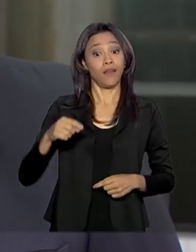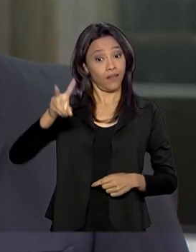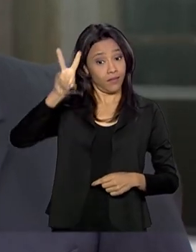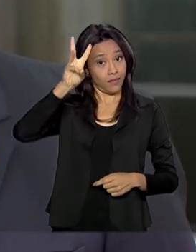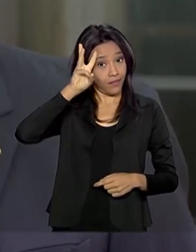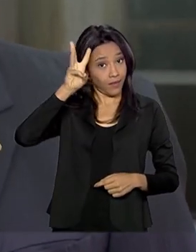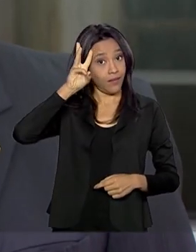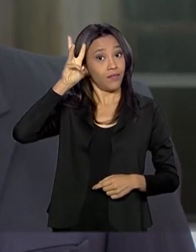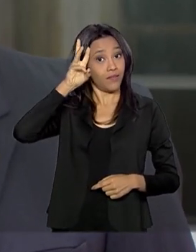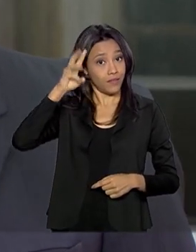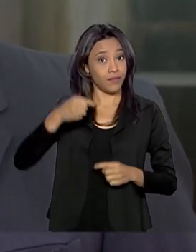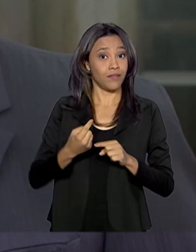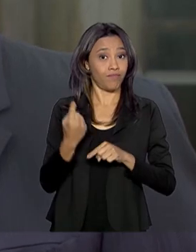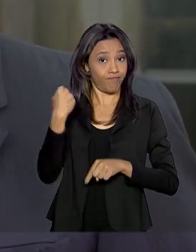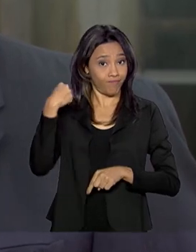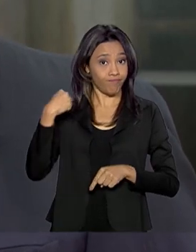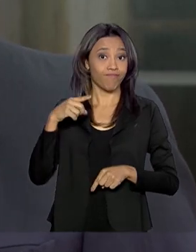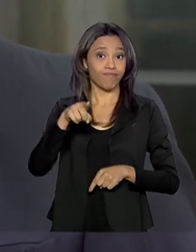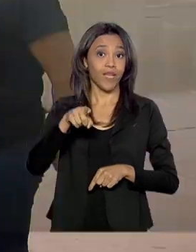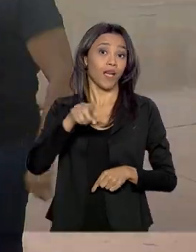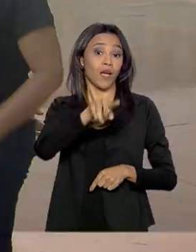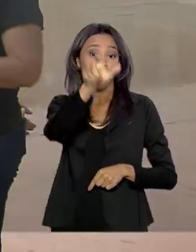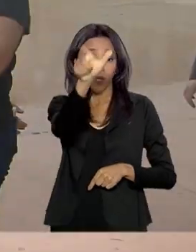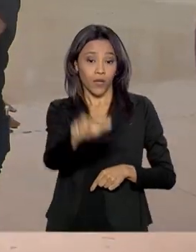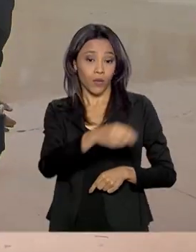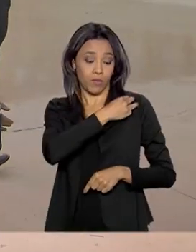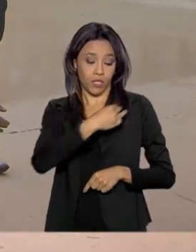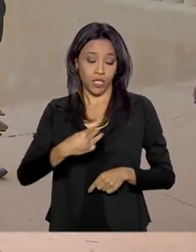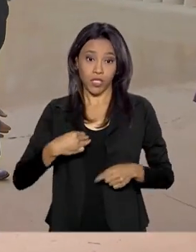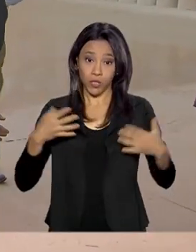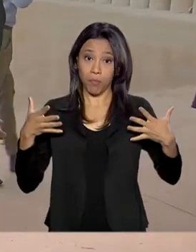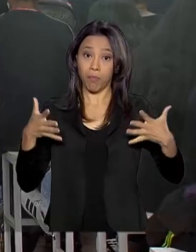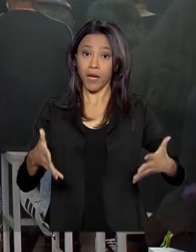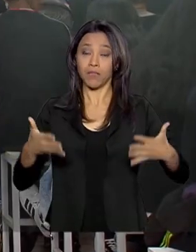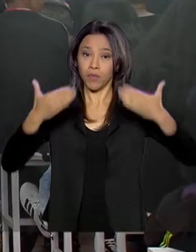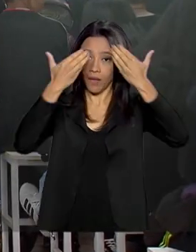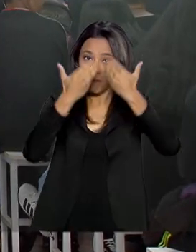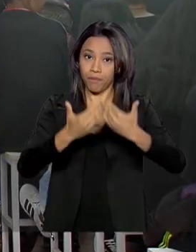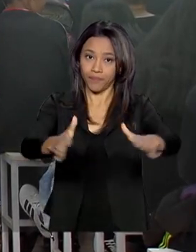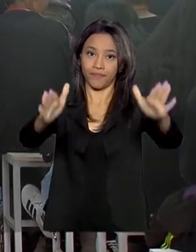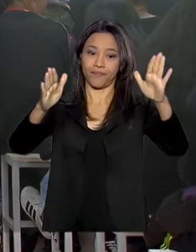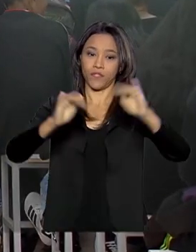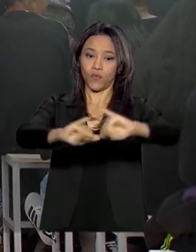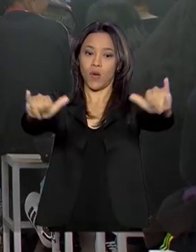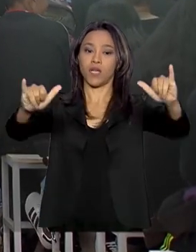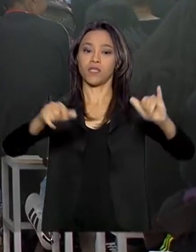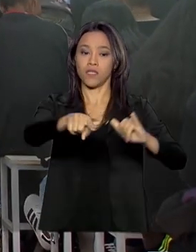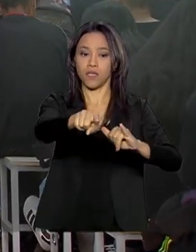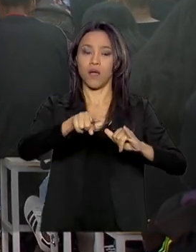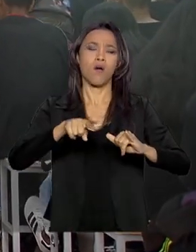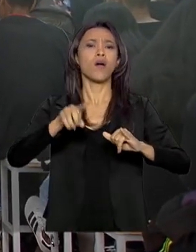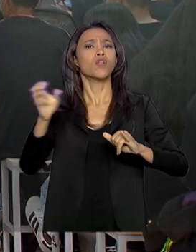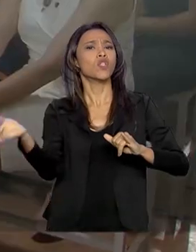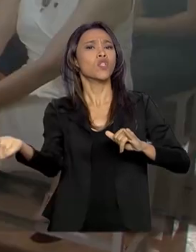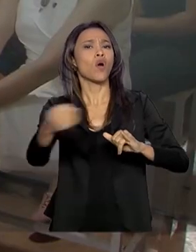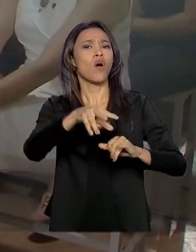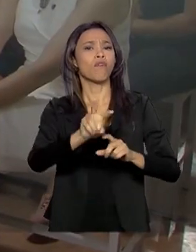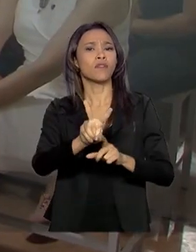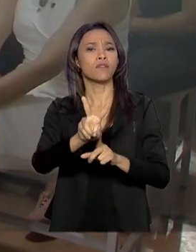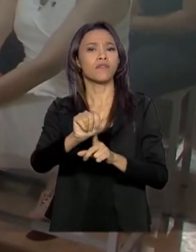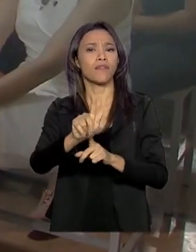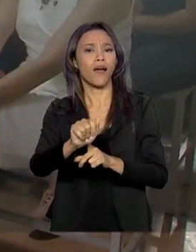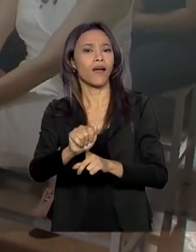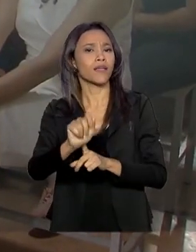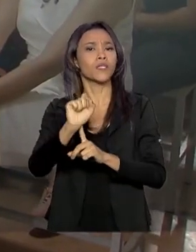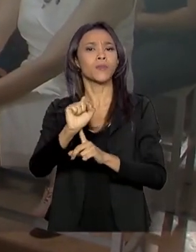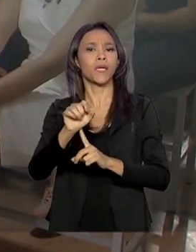-feira, o ministro Osmar Terra participou de perto do lançamento. Ele anunciou a abertura de novas vagas em